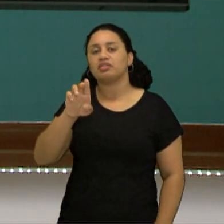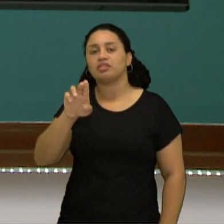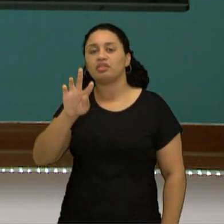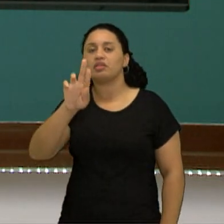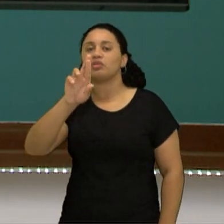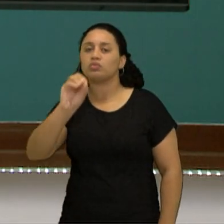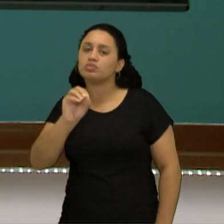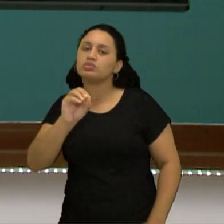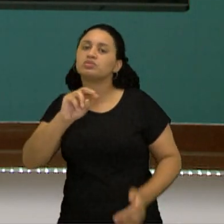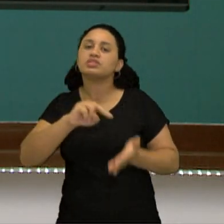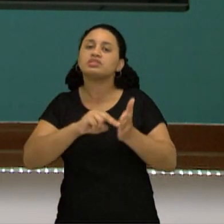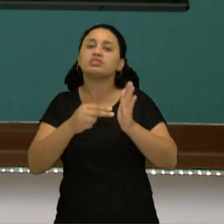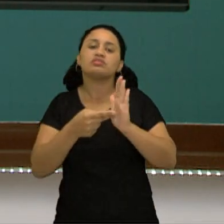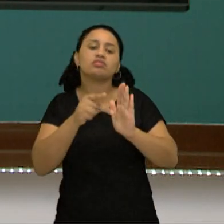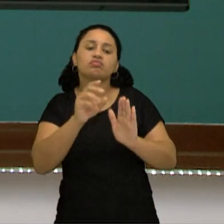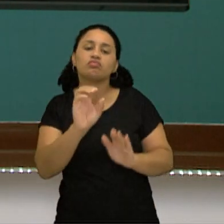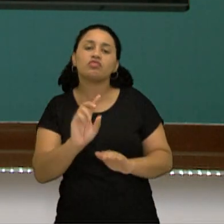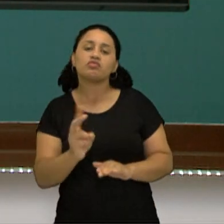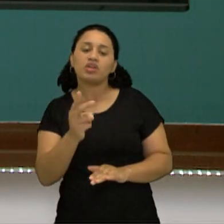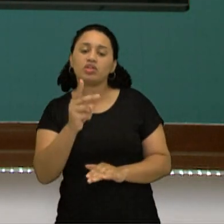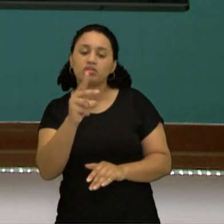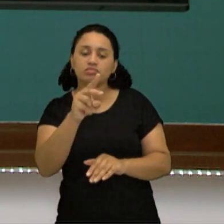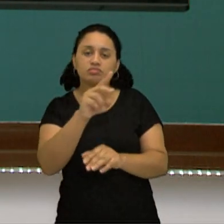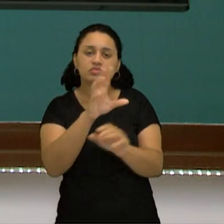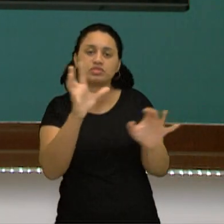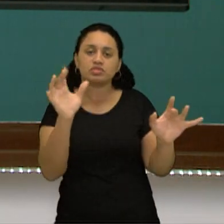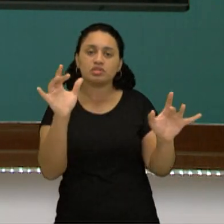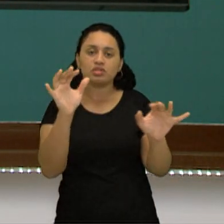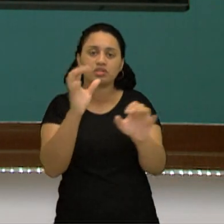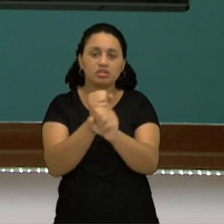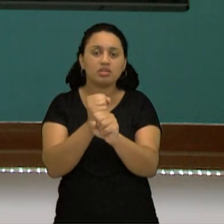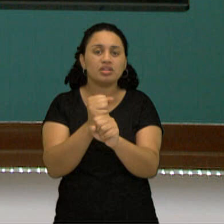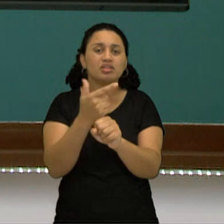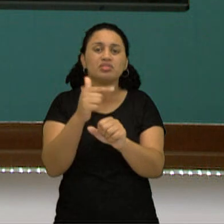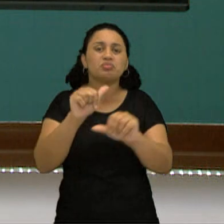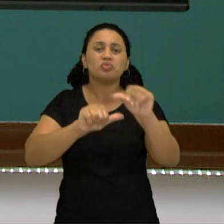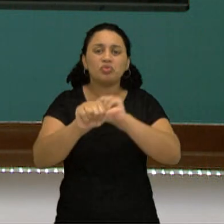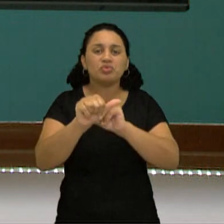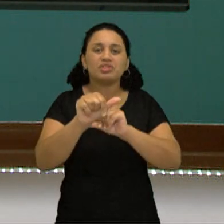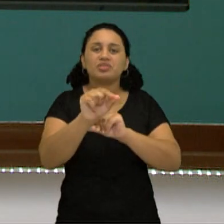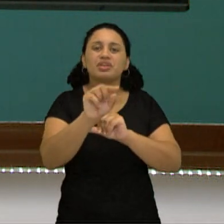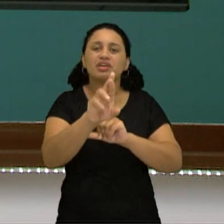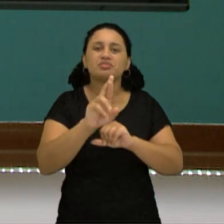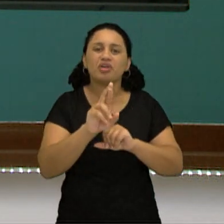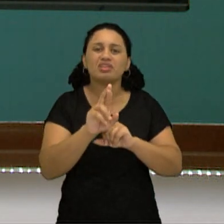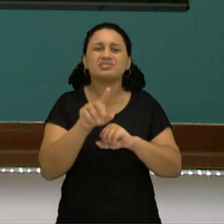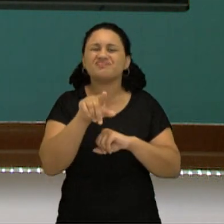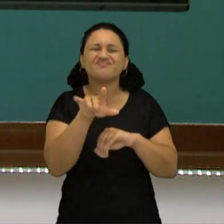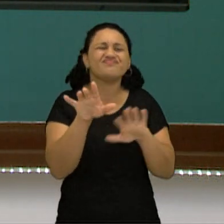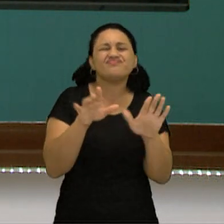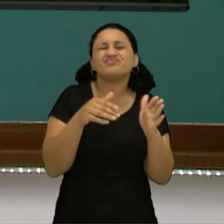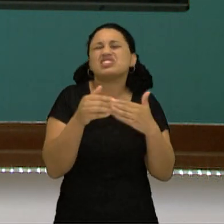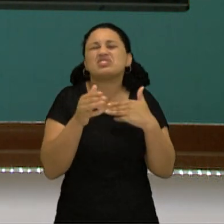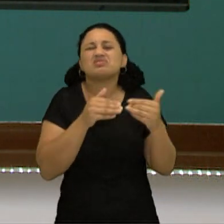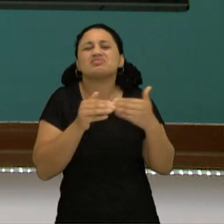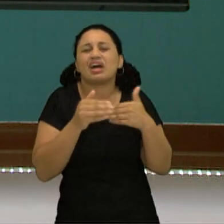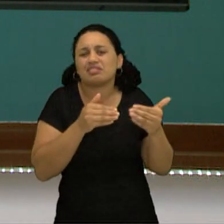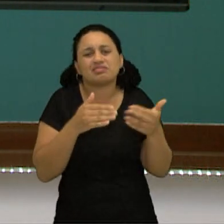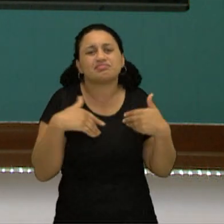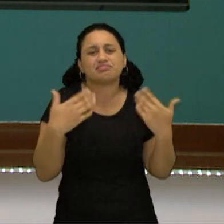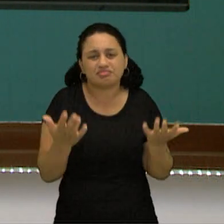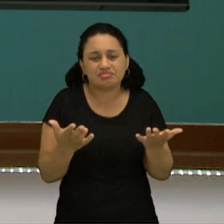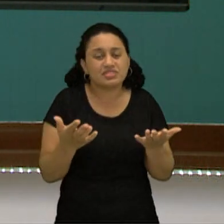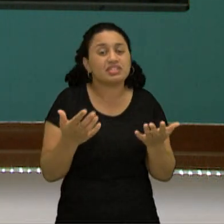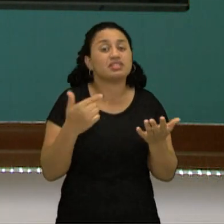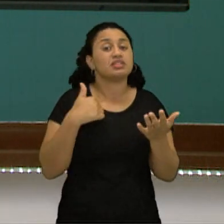valor que na conta não altera o resultado. A prof gosta de dizer que é aquele valor que não fede nem cheira. Entendeu? Ou seja,